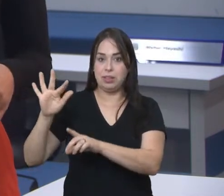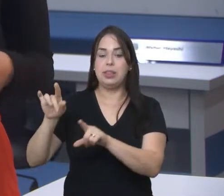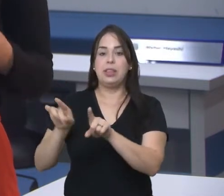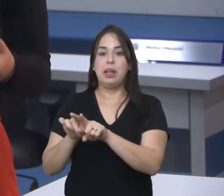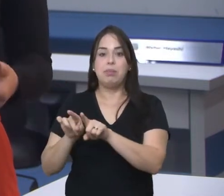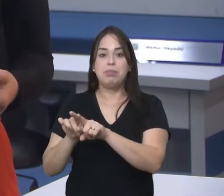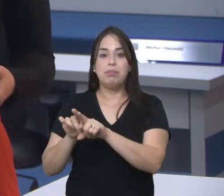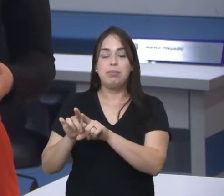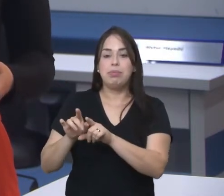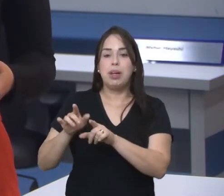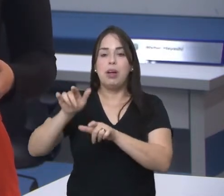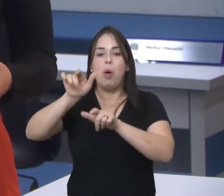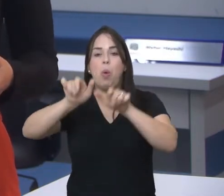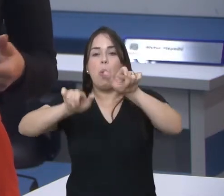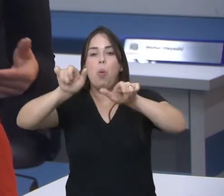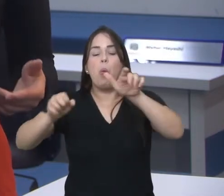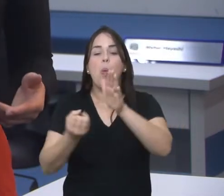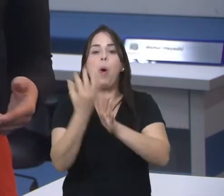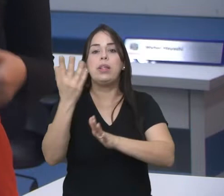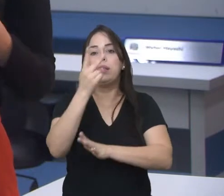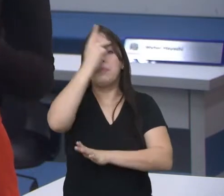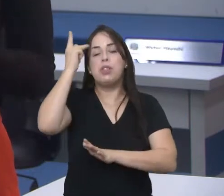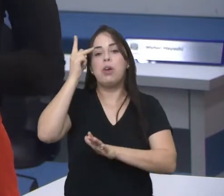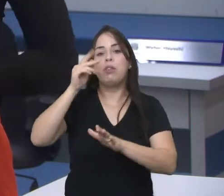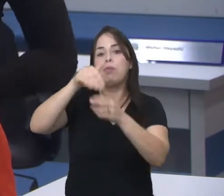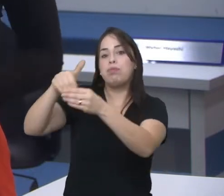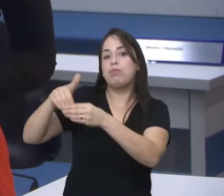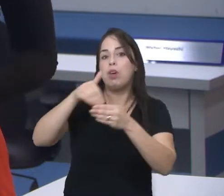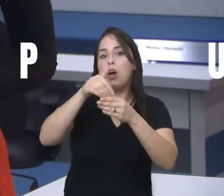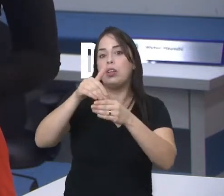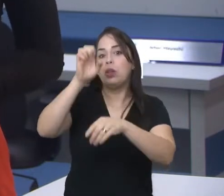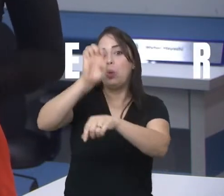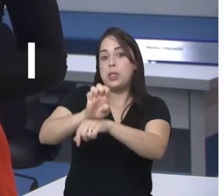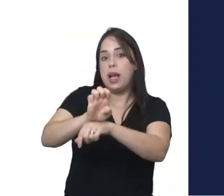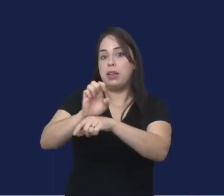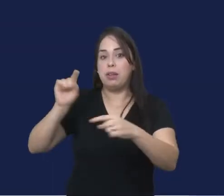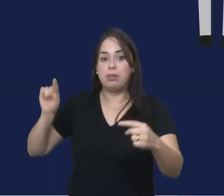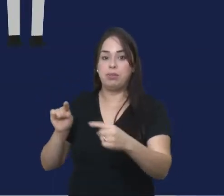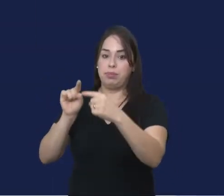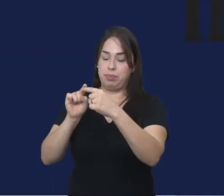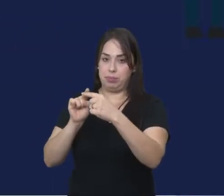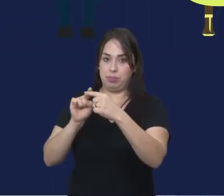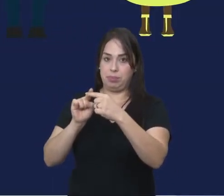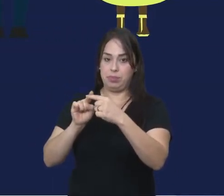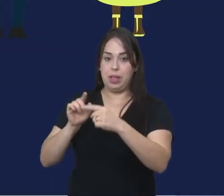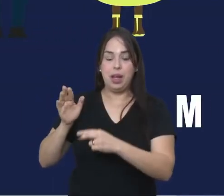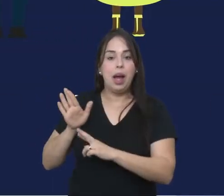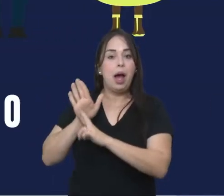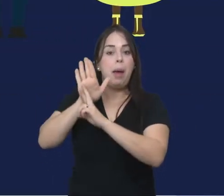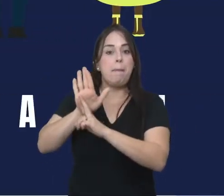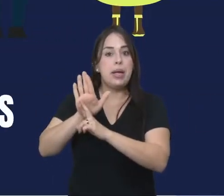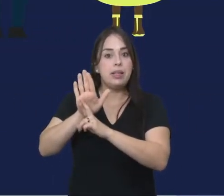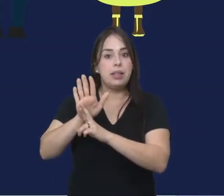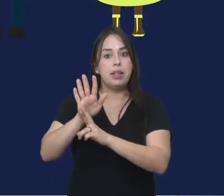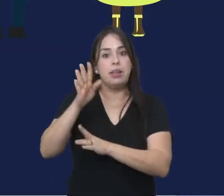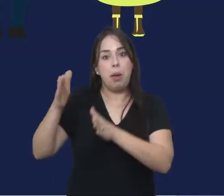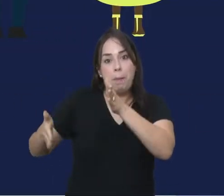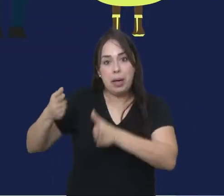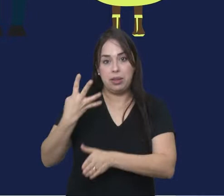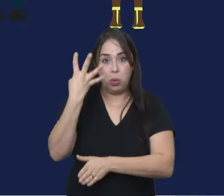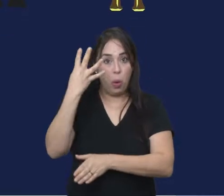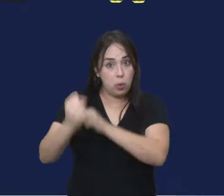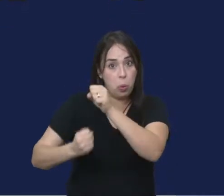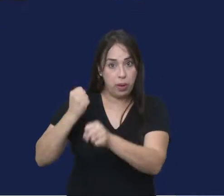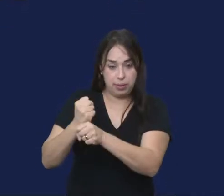deputados federais é baseada na população de cada um dos estados. Os deputados representam a população que os elegeu